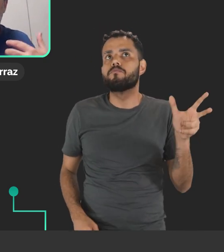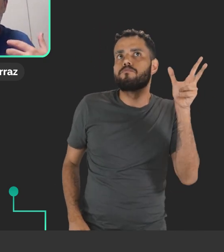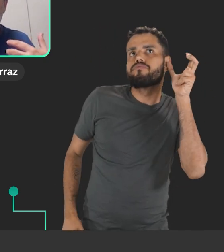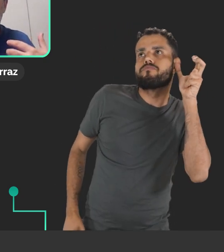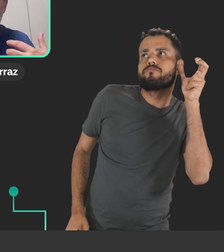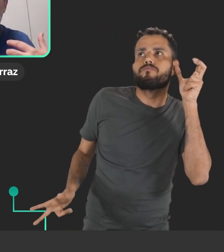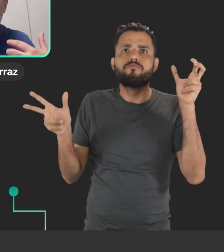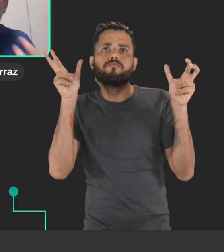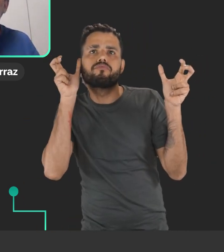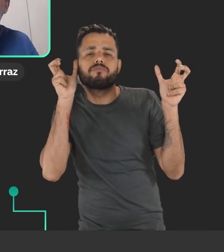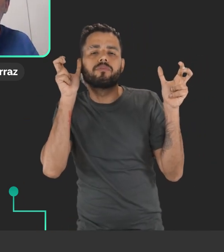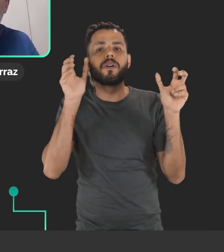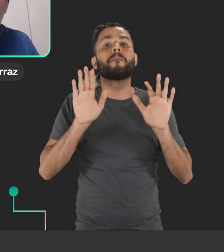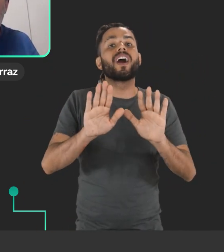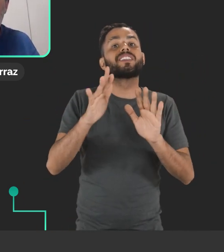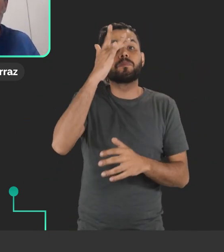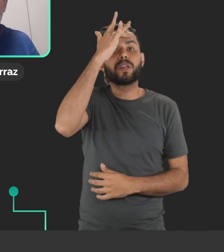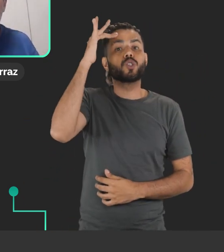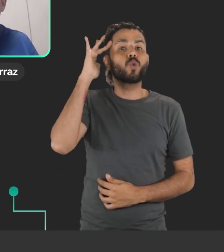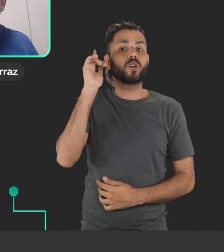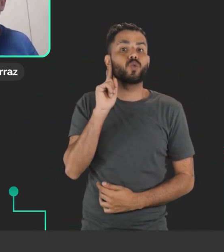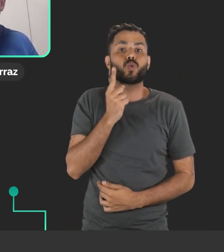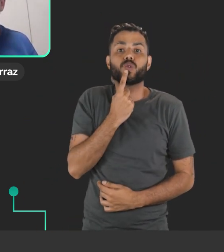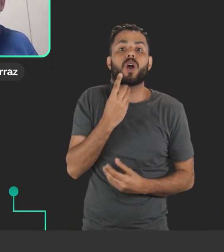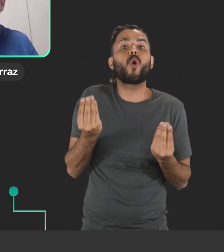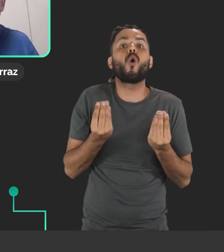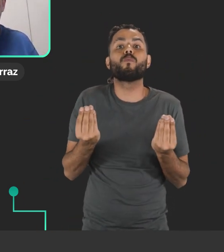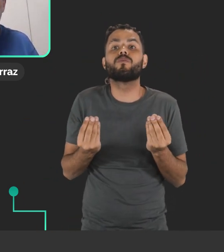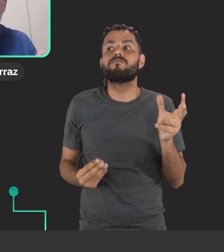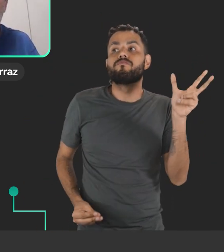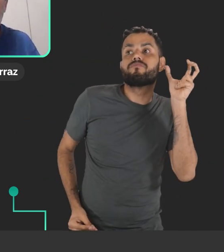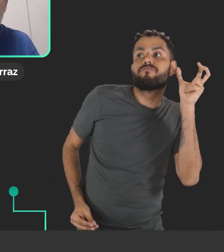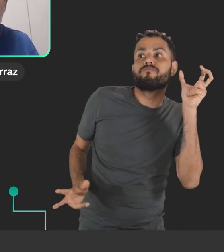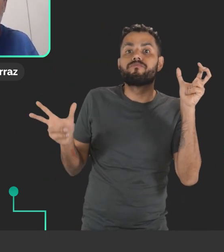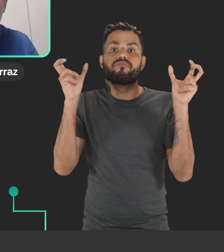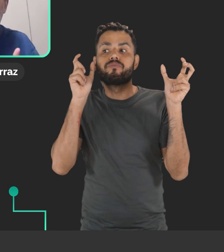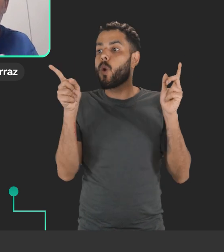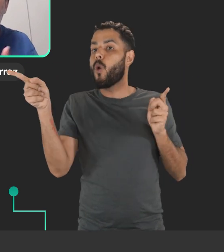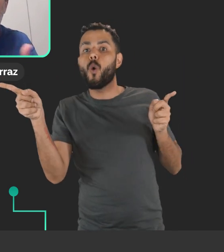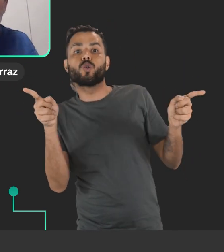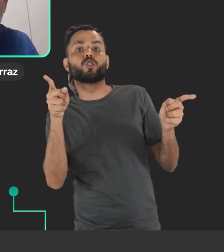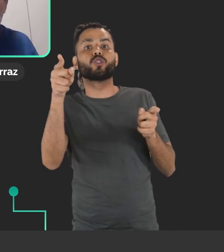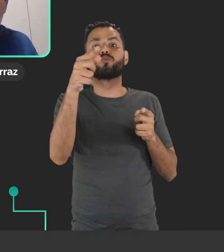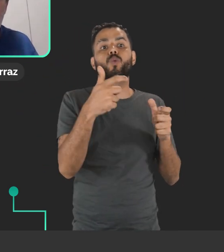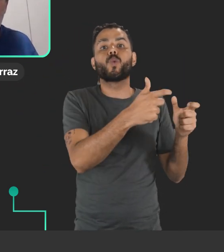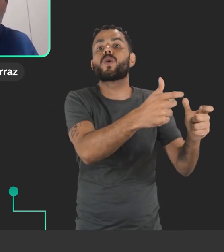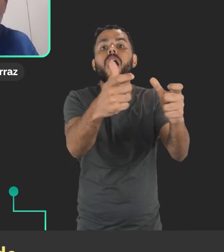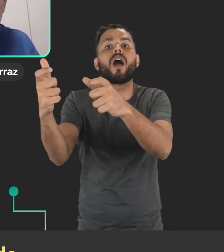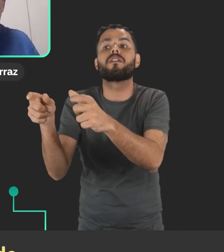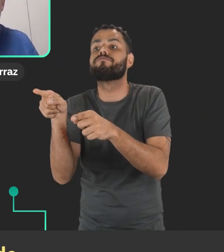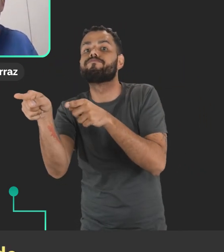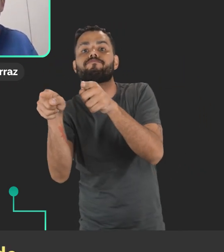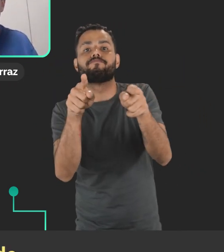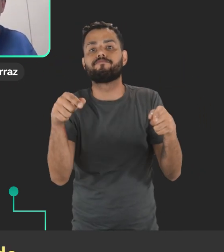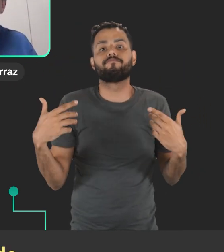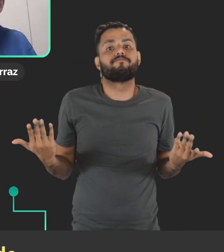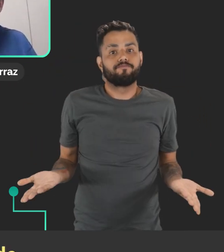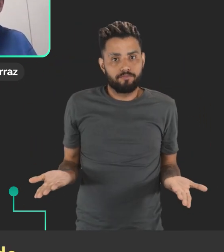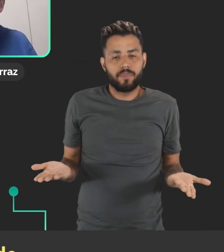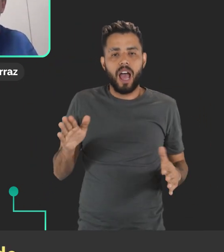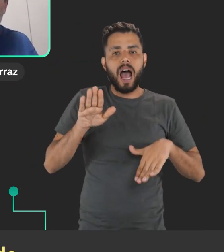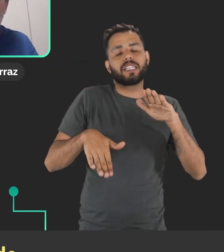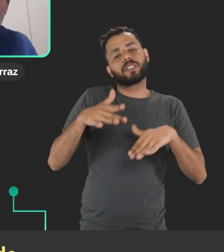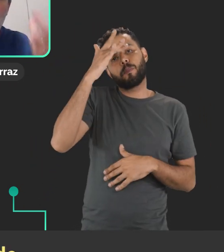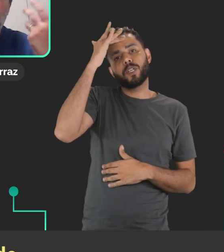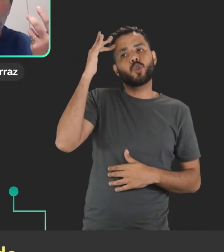como isso vai funcionar para pessoas que não podem ouvir, né? Ou tem limitações de audição. Talvez uma pessoa que só